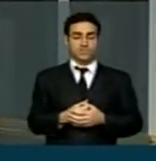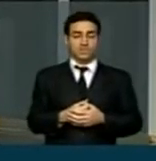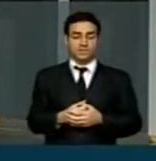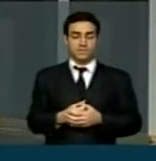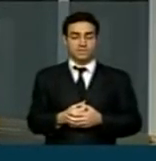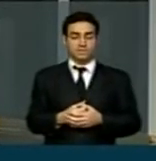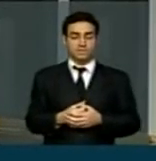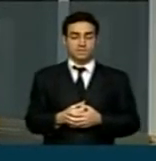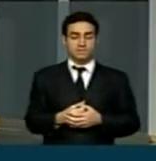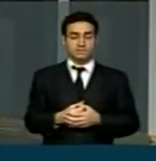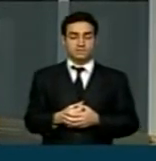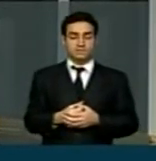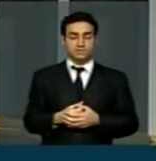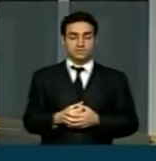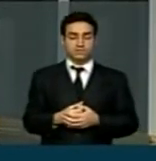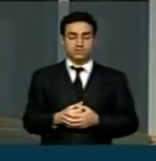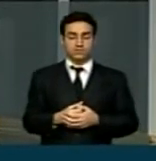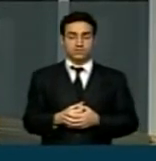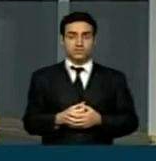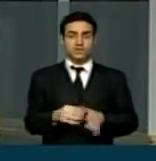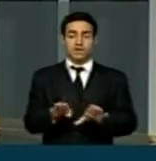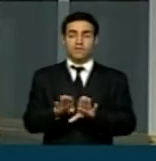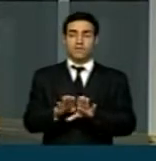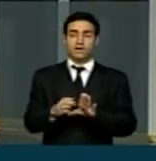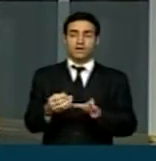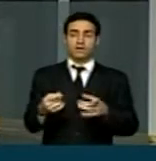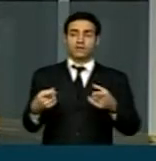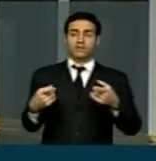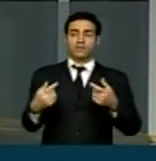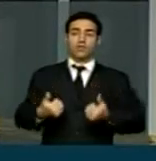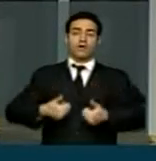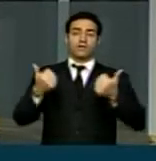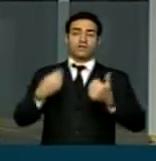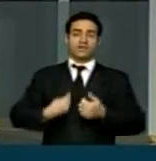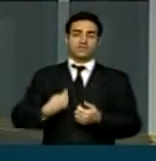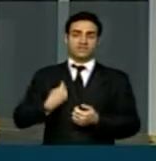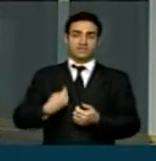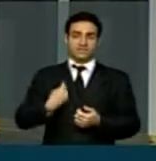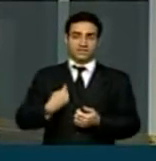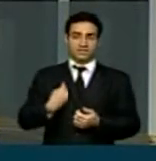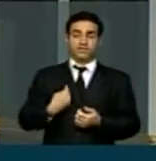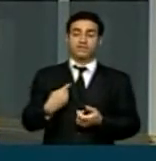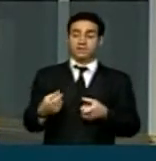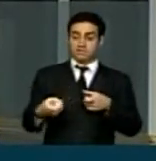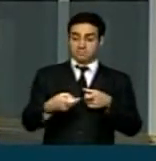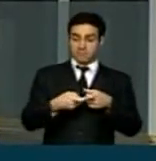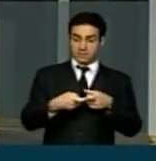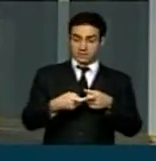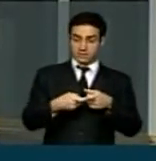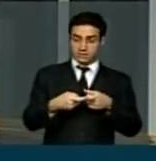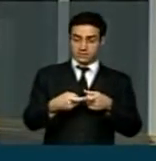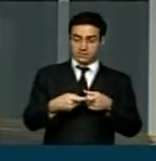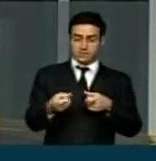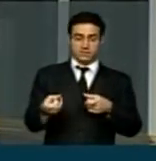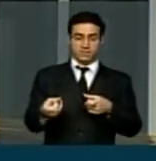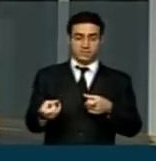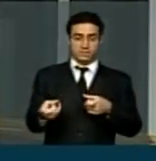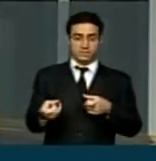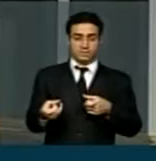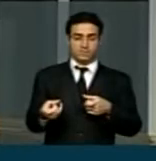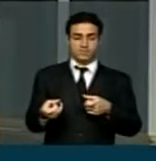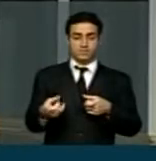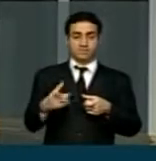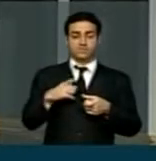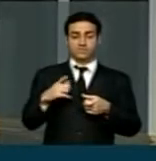da qualidade de vida, a medicina chegando, nós temos